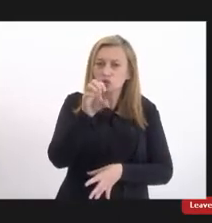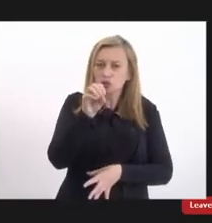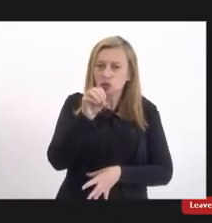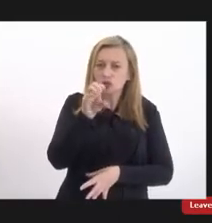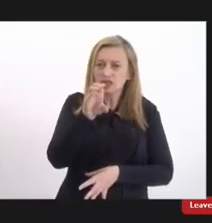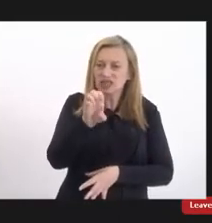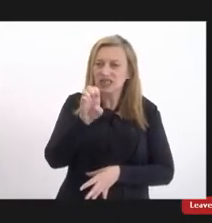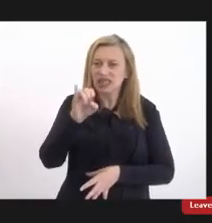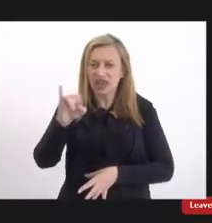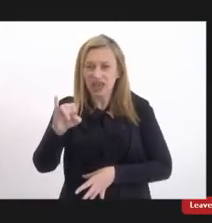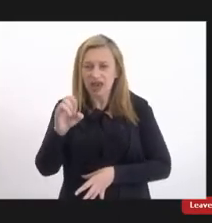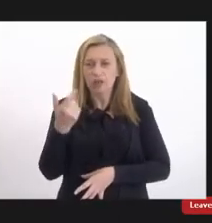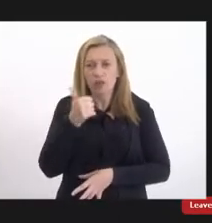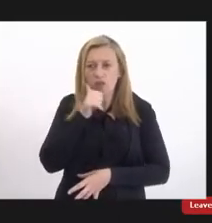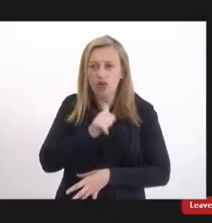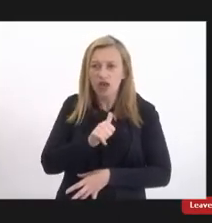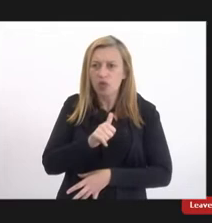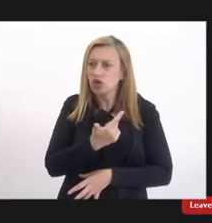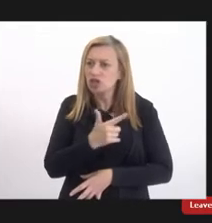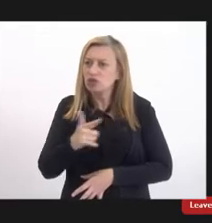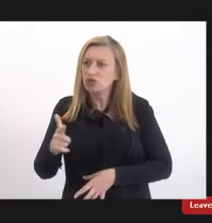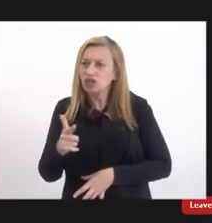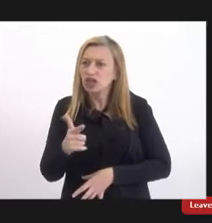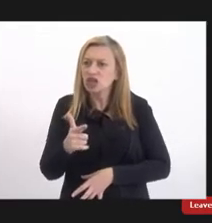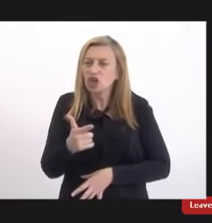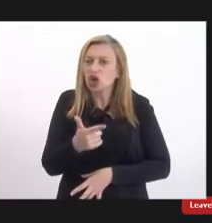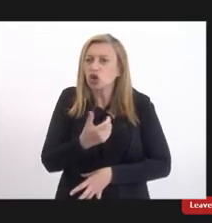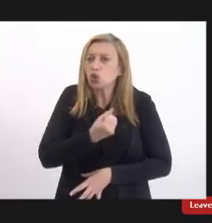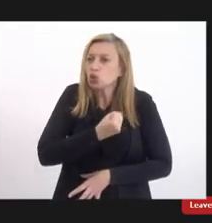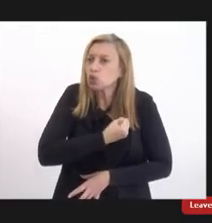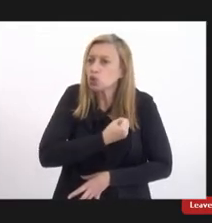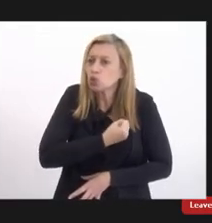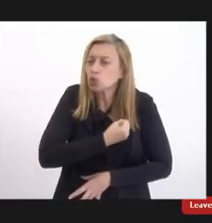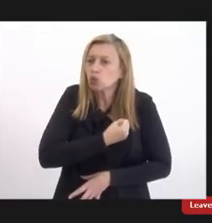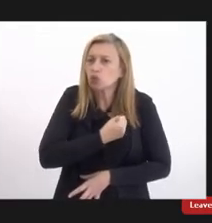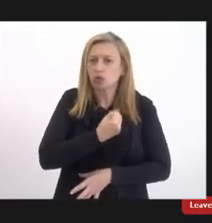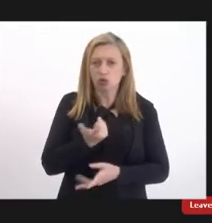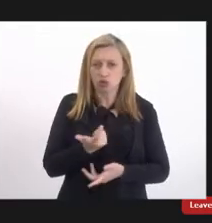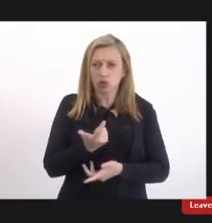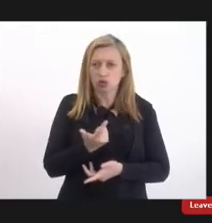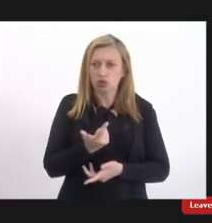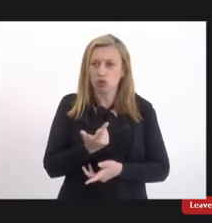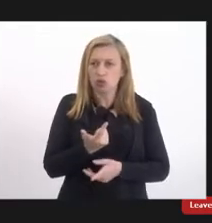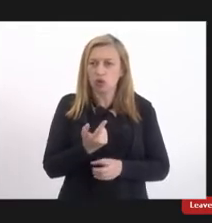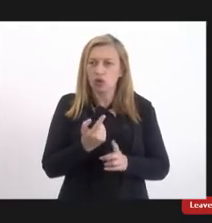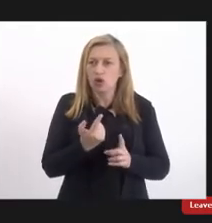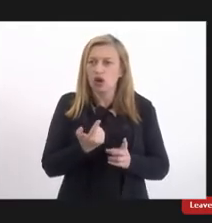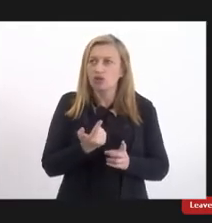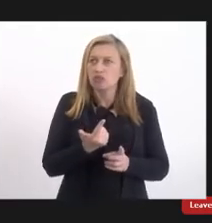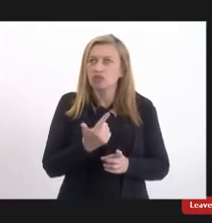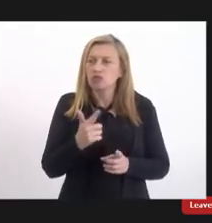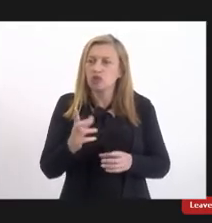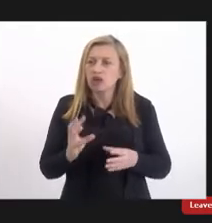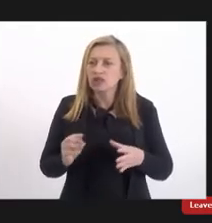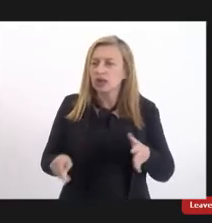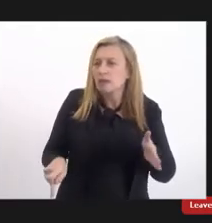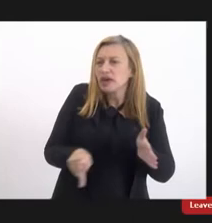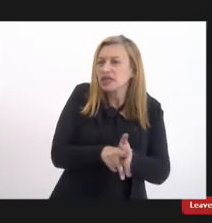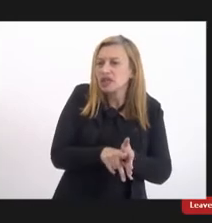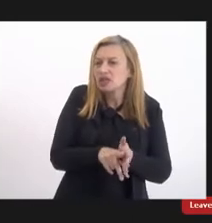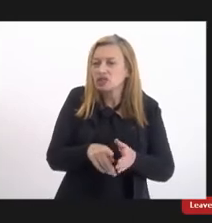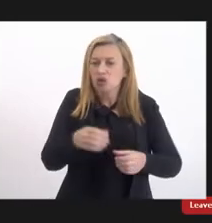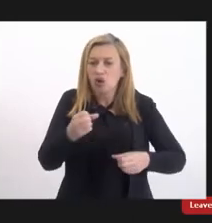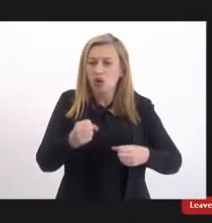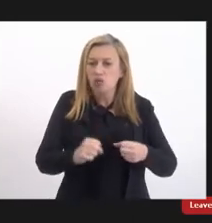não tem estatística não se coloca por parte do poder público em forma